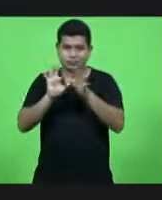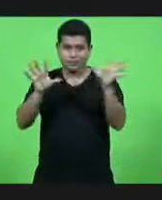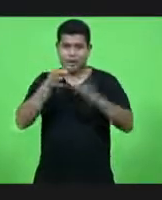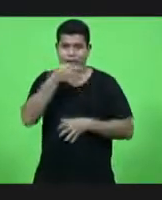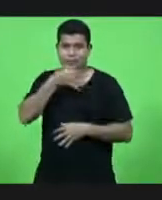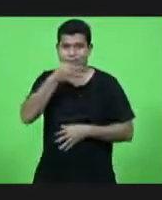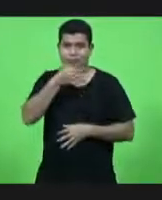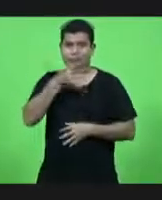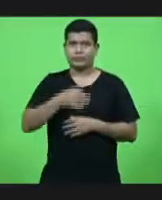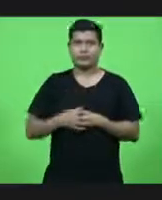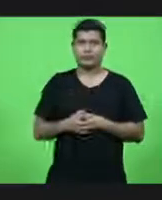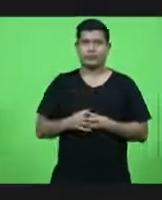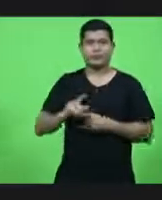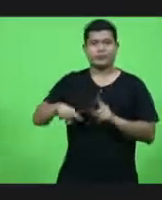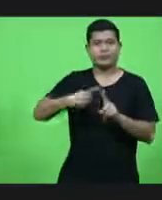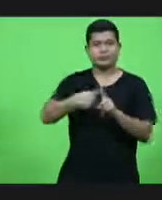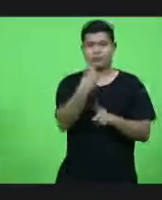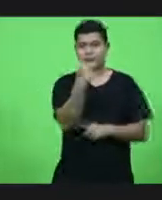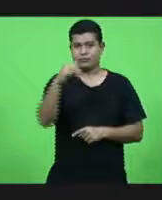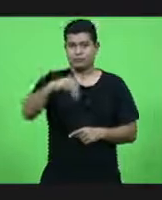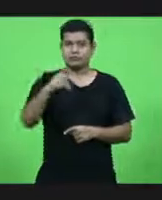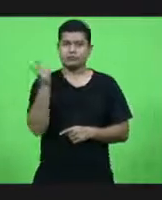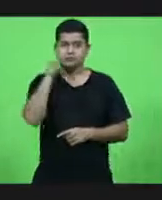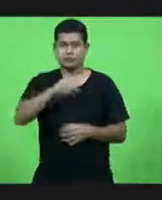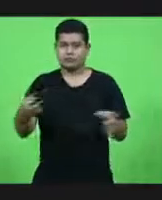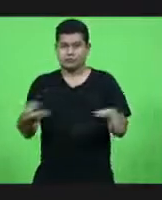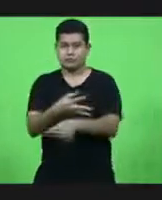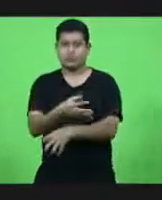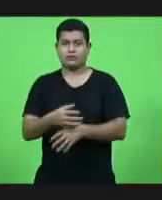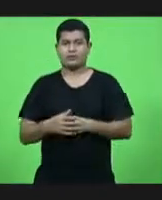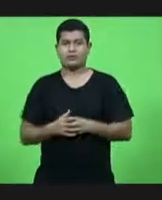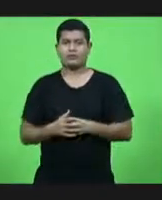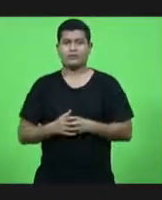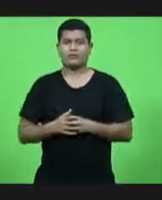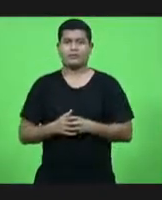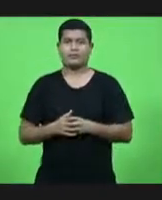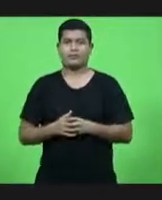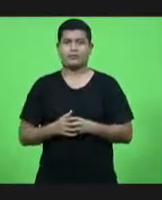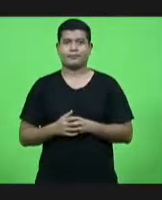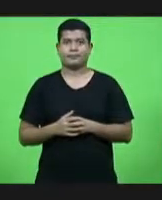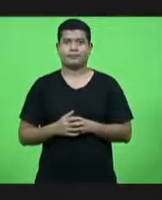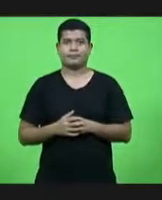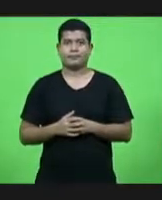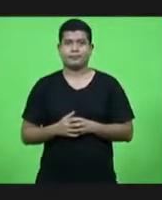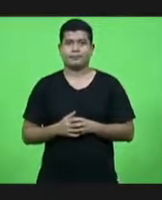autorizado mais um minuto deputado para concluir por gentileza tem problema de áudio novamente